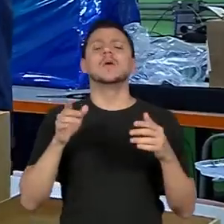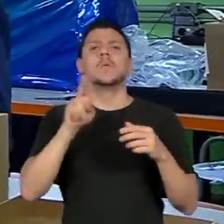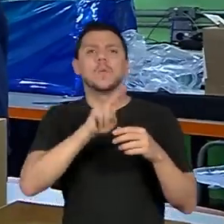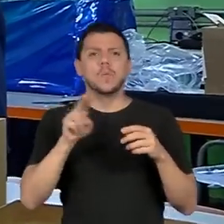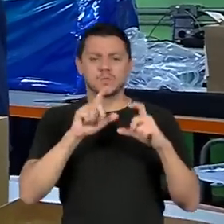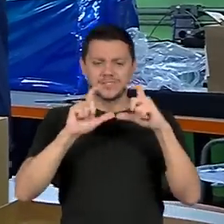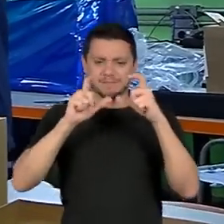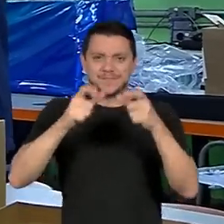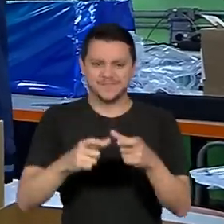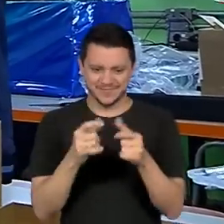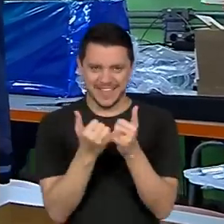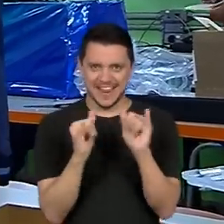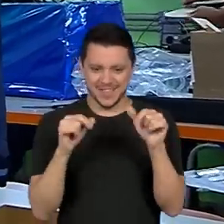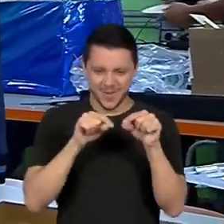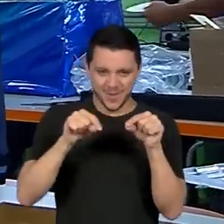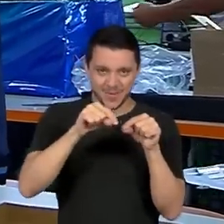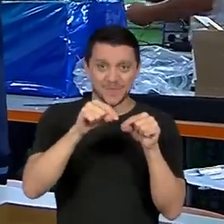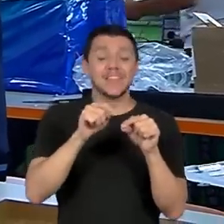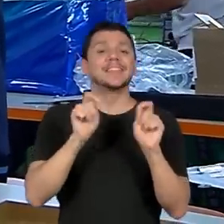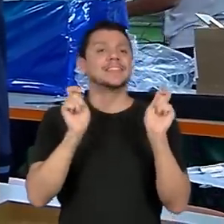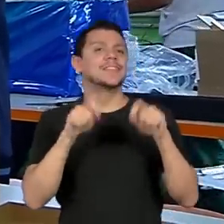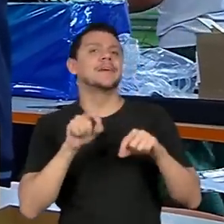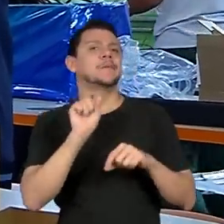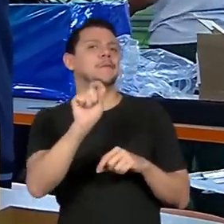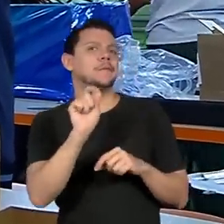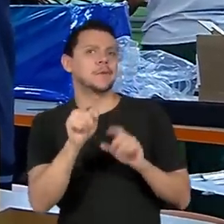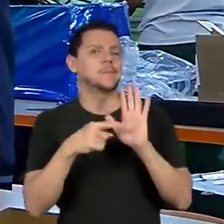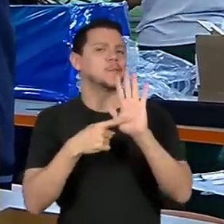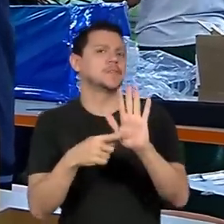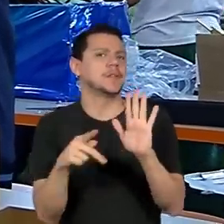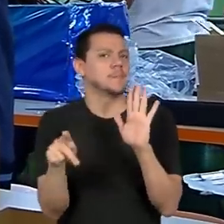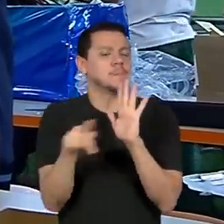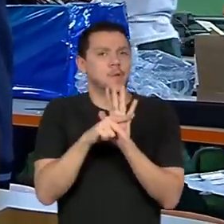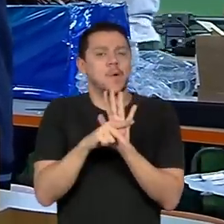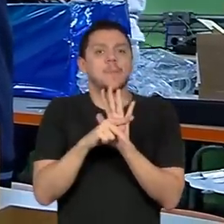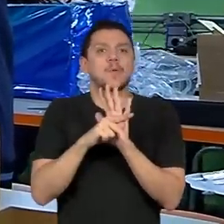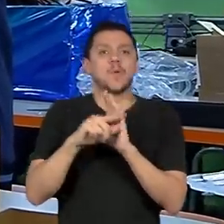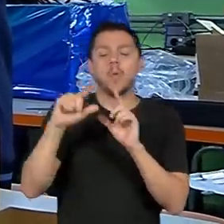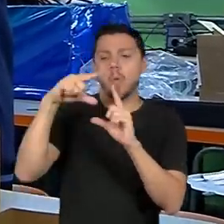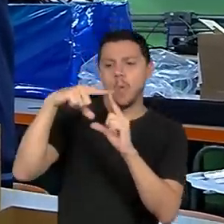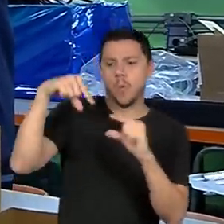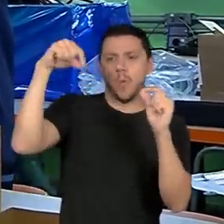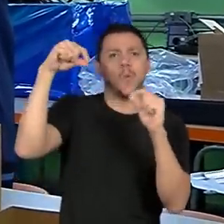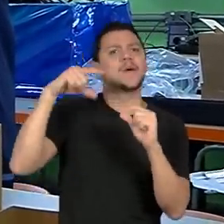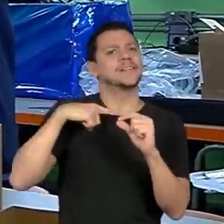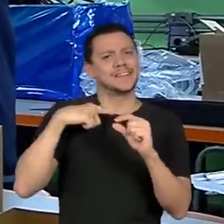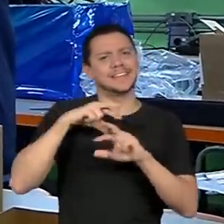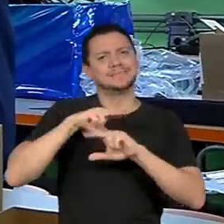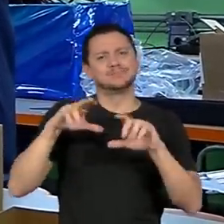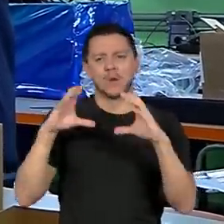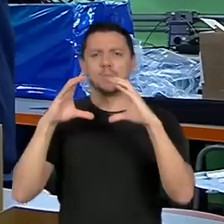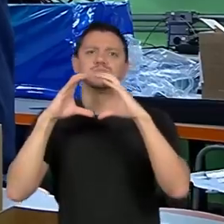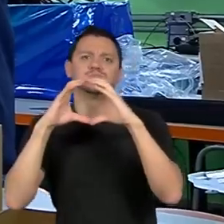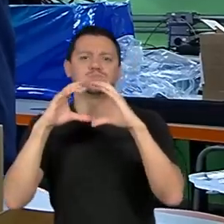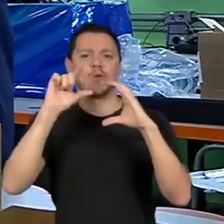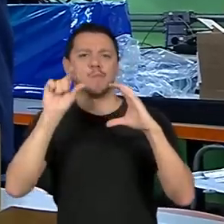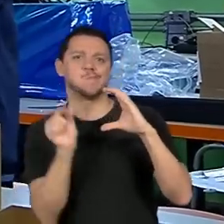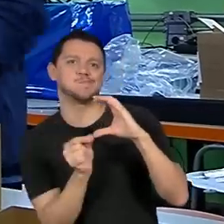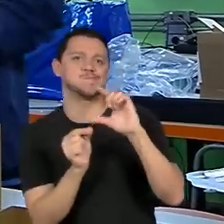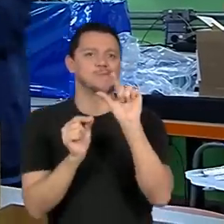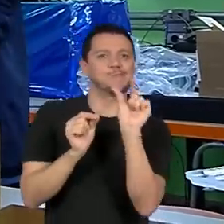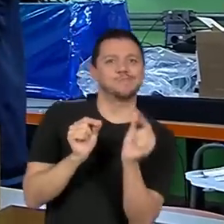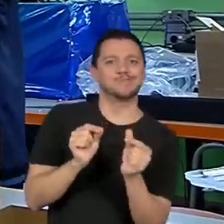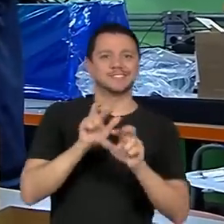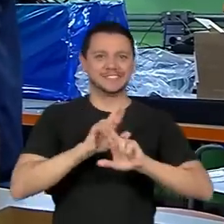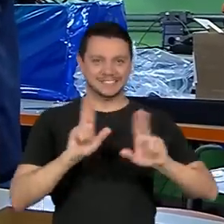Cada buraquinho vai mostrar uma fase da Lua. Então, a gente vai colocar a Lua aqui, a iluminação de um lado, que representa o quê? A iluminação?